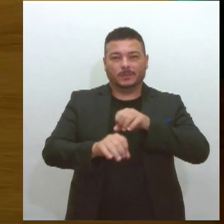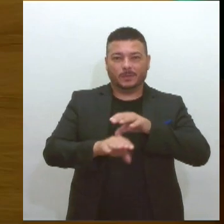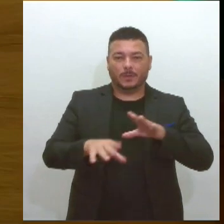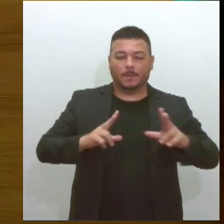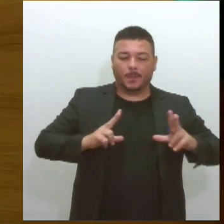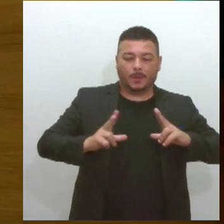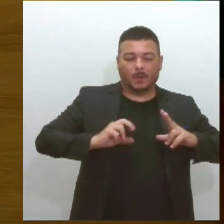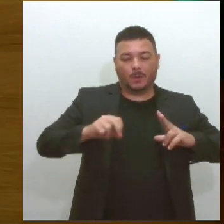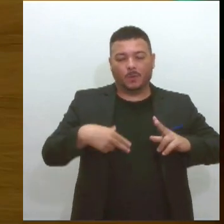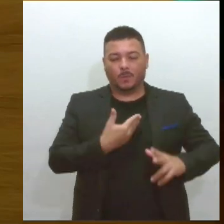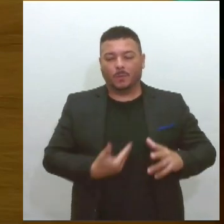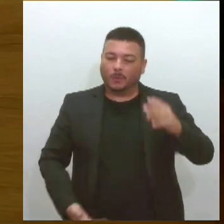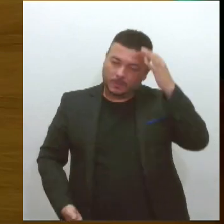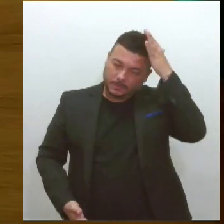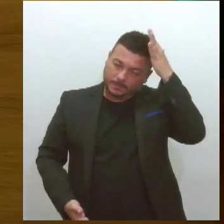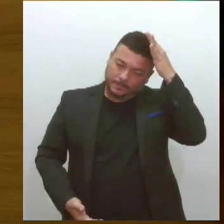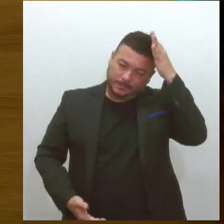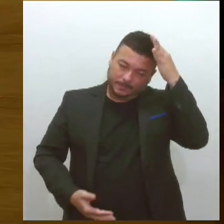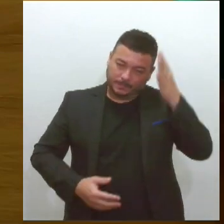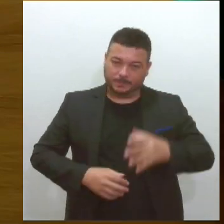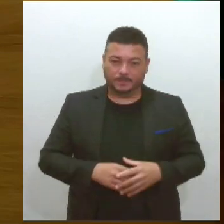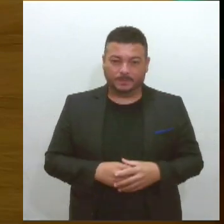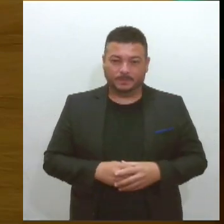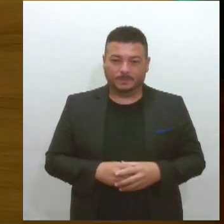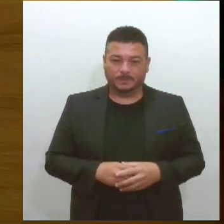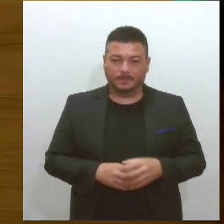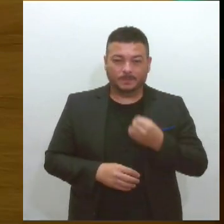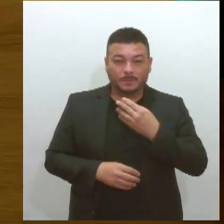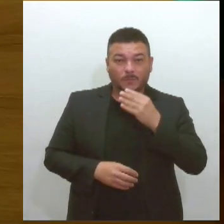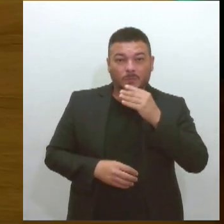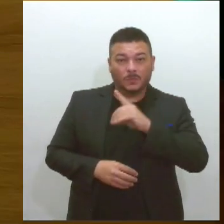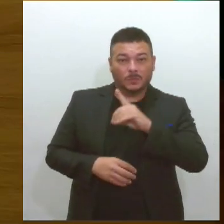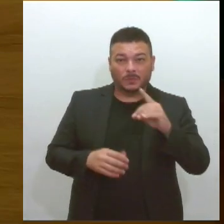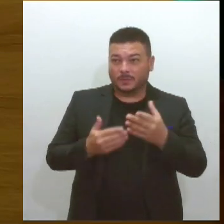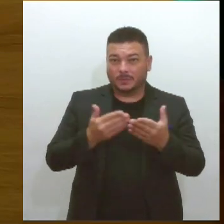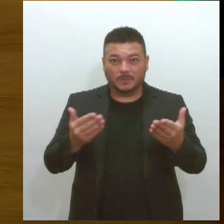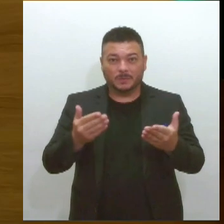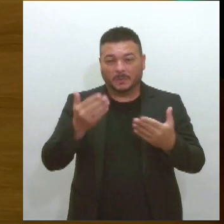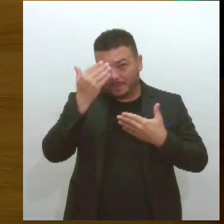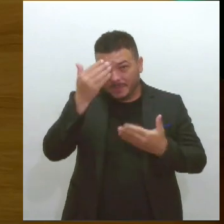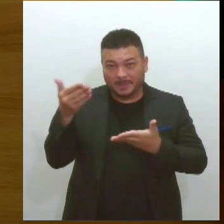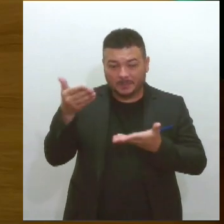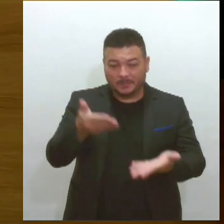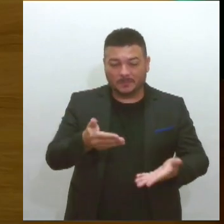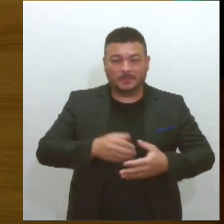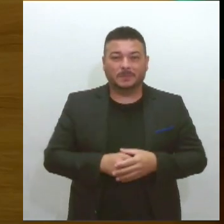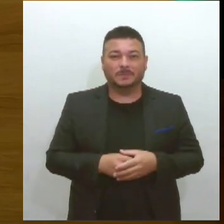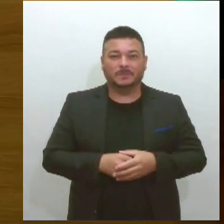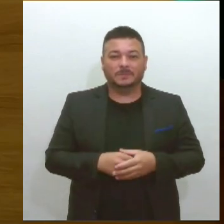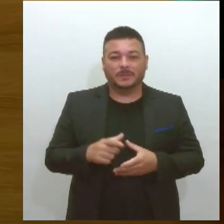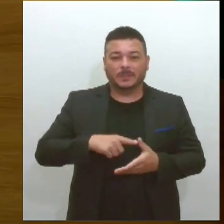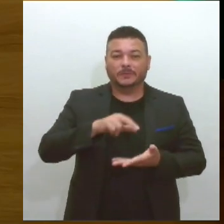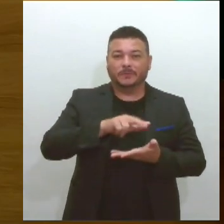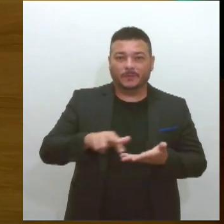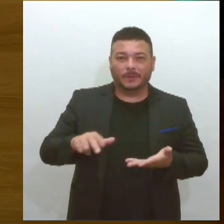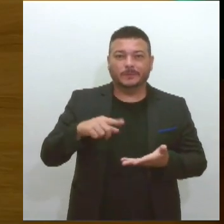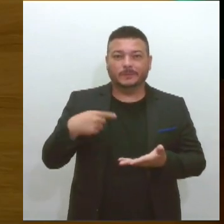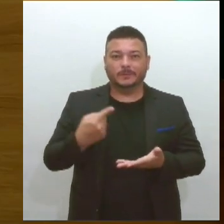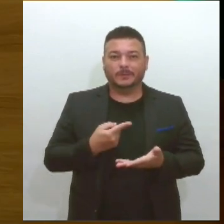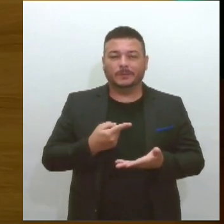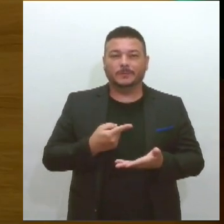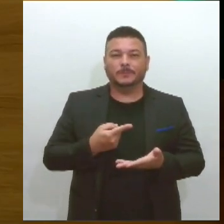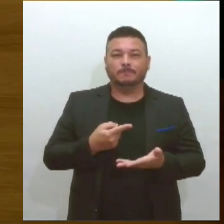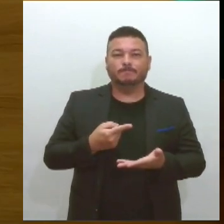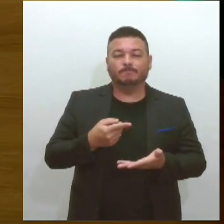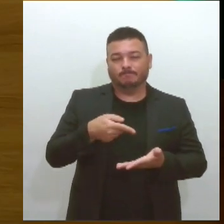pública. Boa noite a todos, obrigado pelo convite. Existem muitas formas de a gente prezar por essa orientação, que é o grande